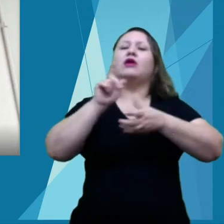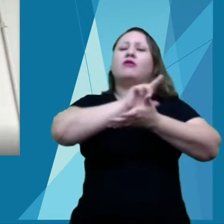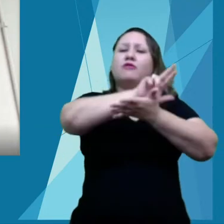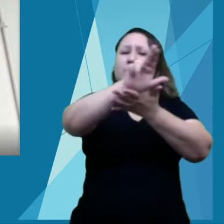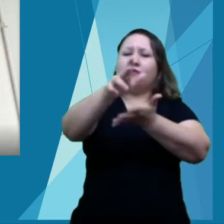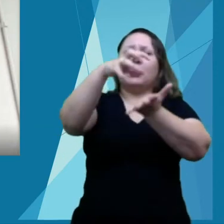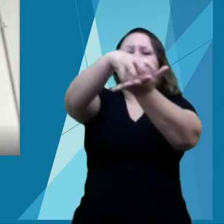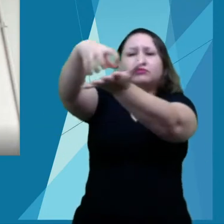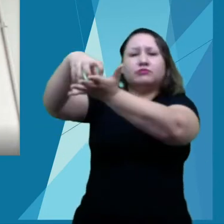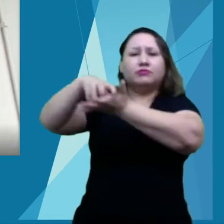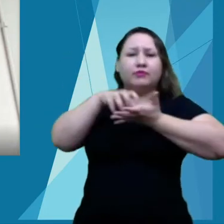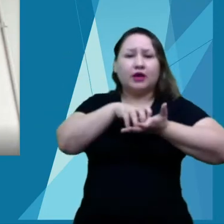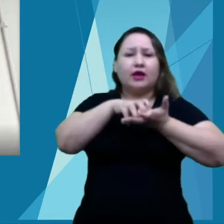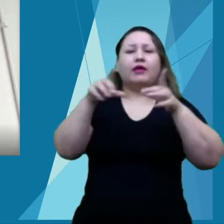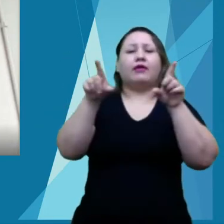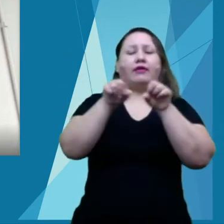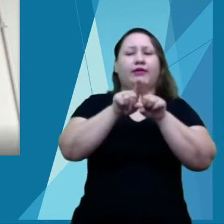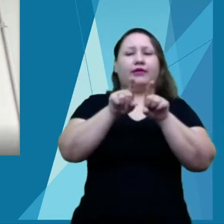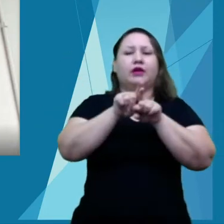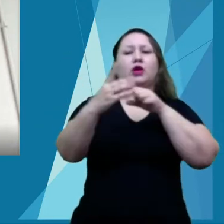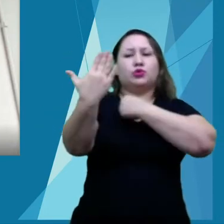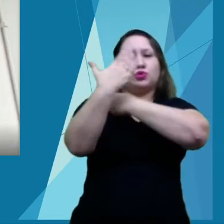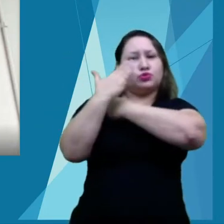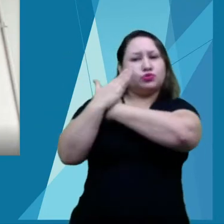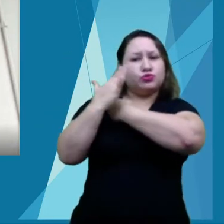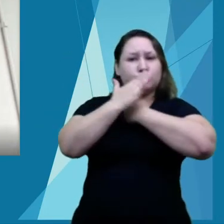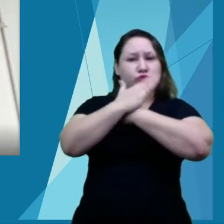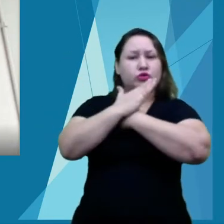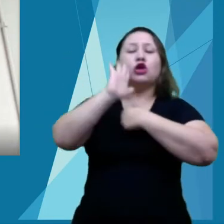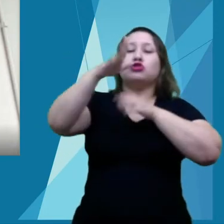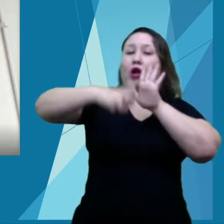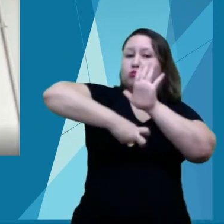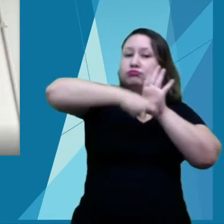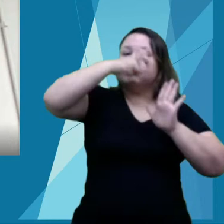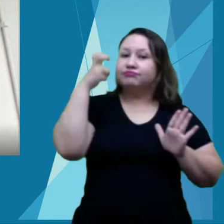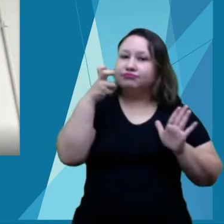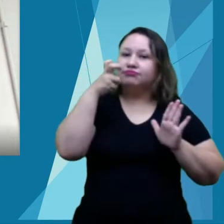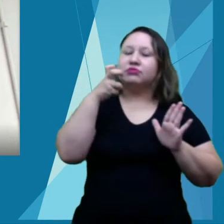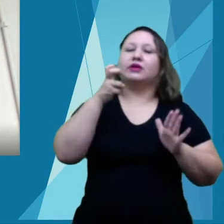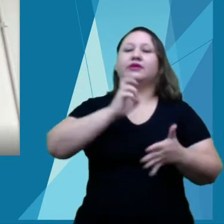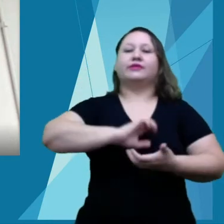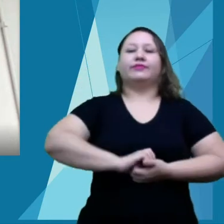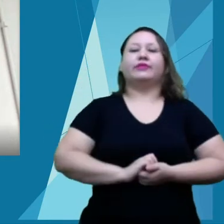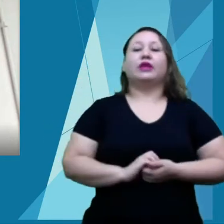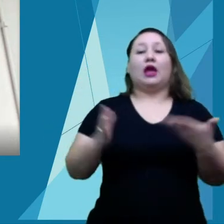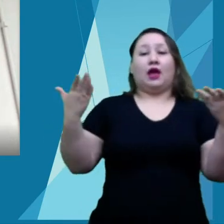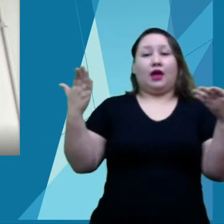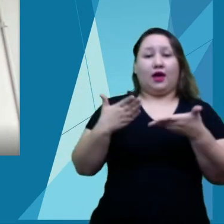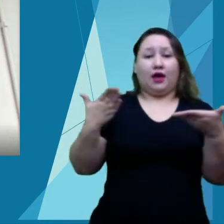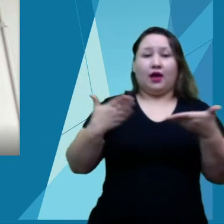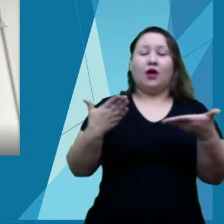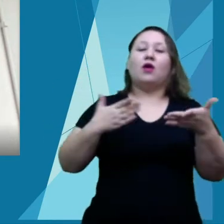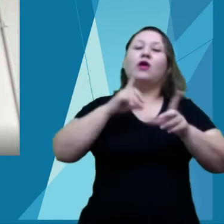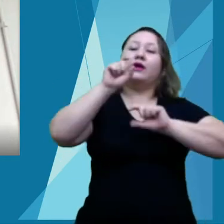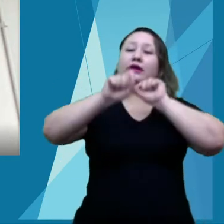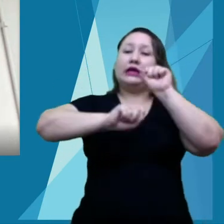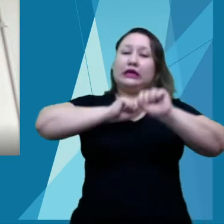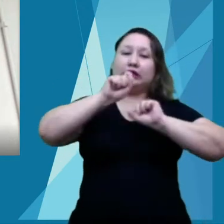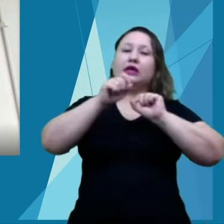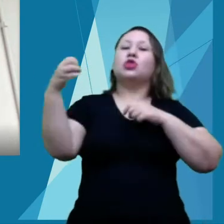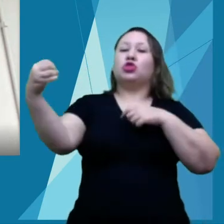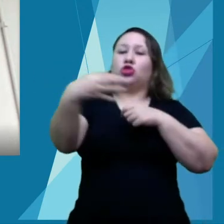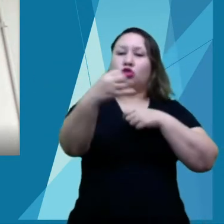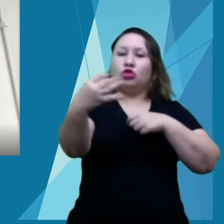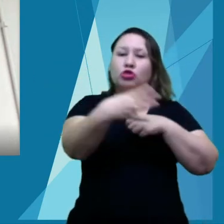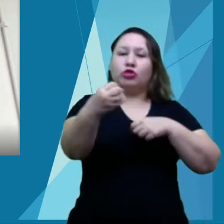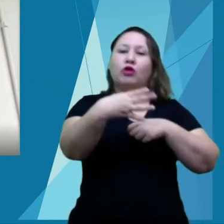o FAC e o SEBRAE. Estamos na quinta edição e, nesse ano, nosso evento se inova e será